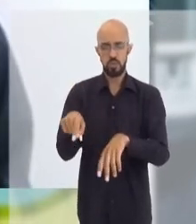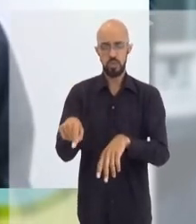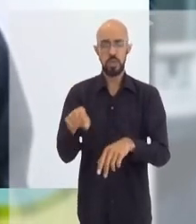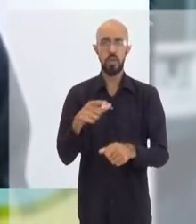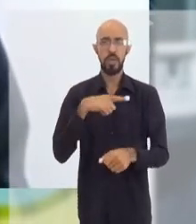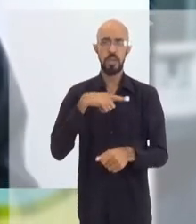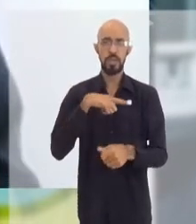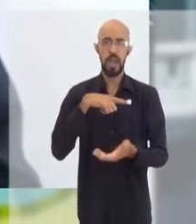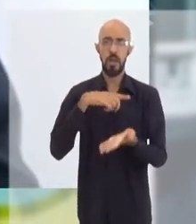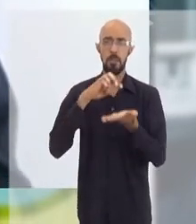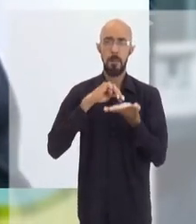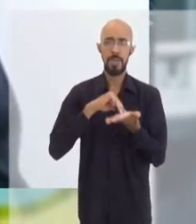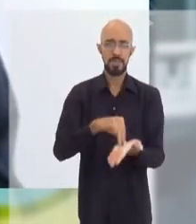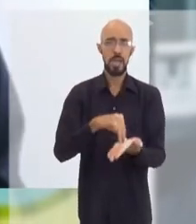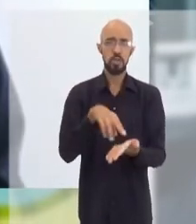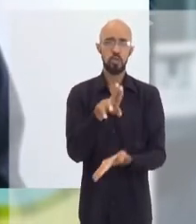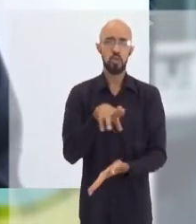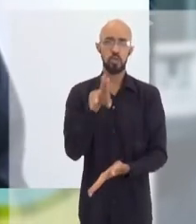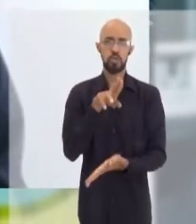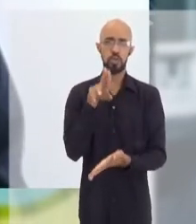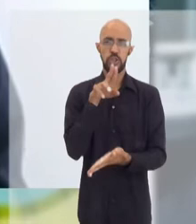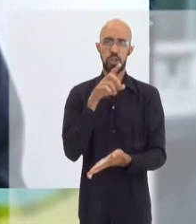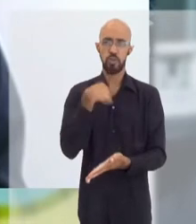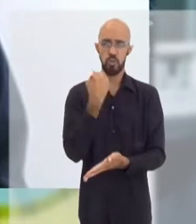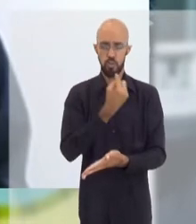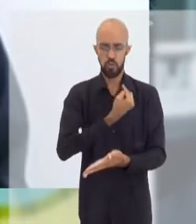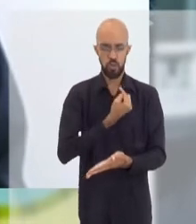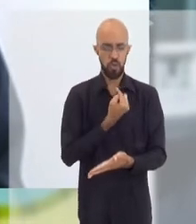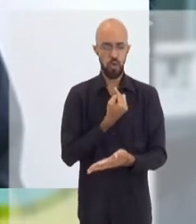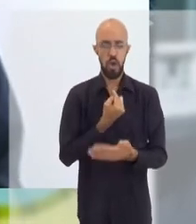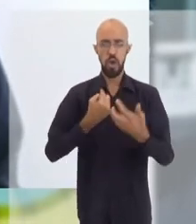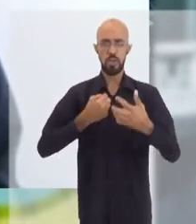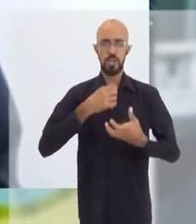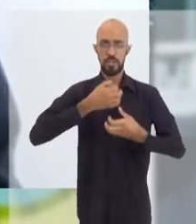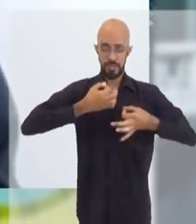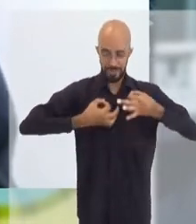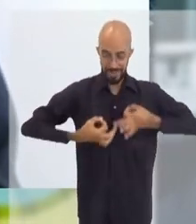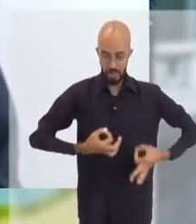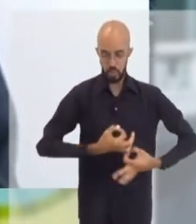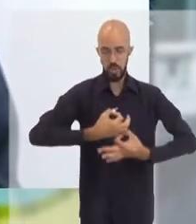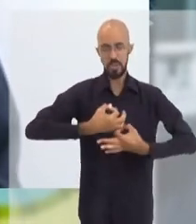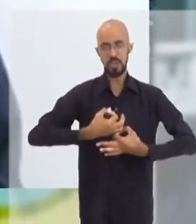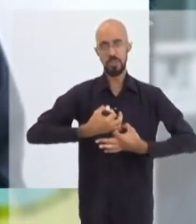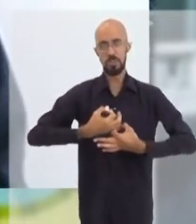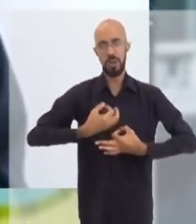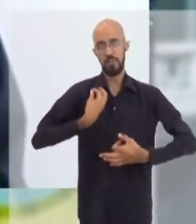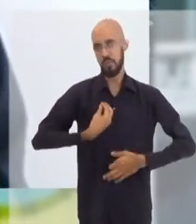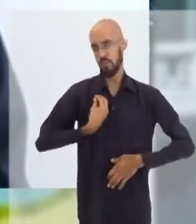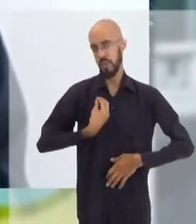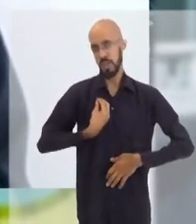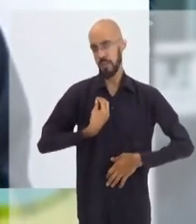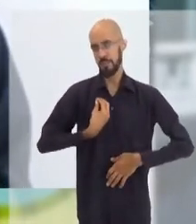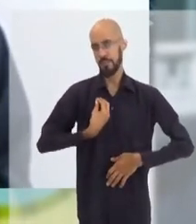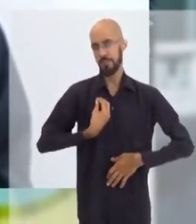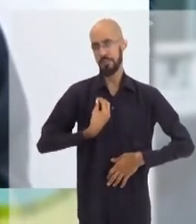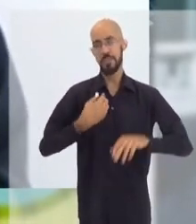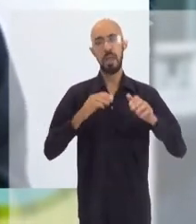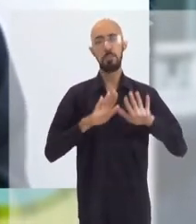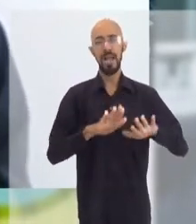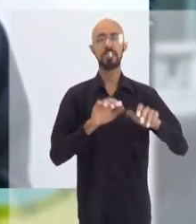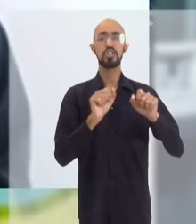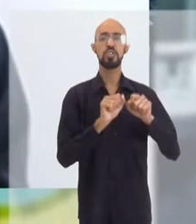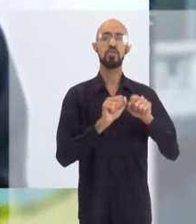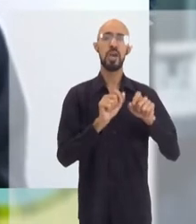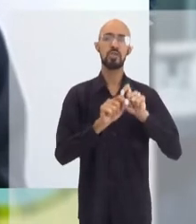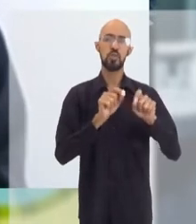mensagem que utiliza o nosso maquinário das nossas células para se reproduzir, aqui não, nós vamos injetar um